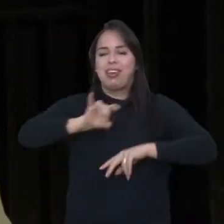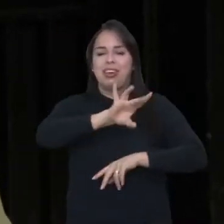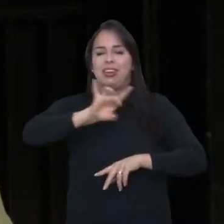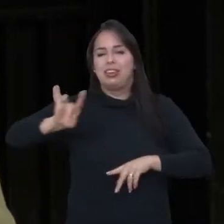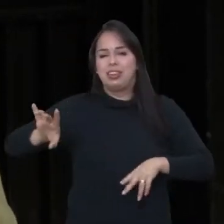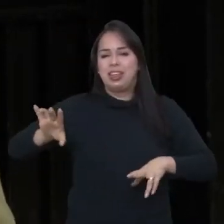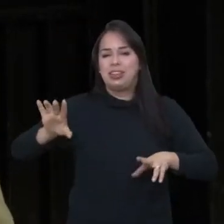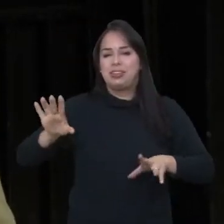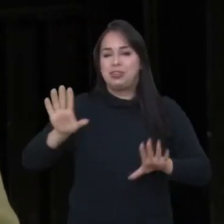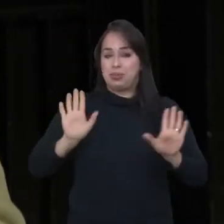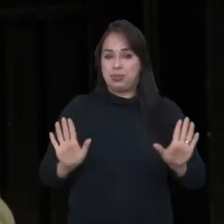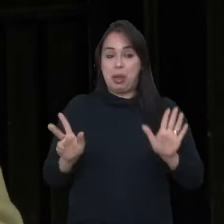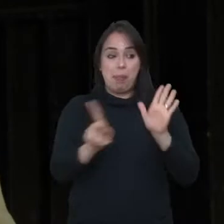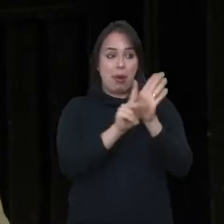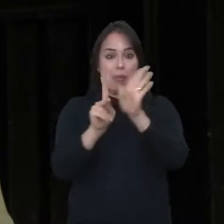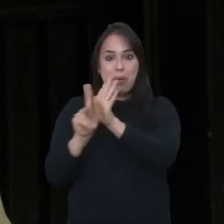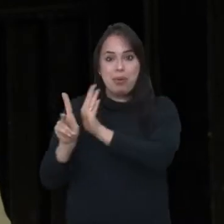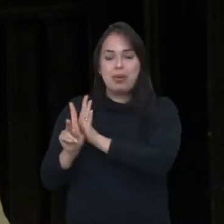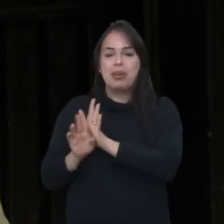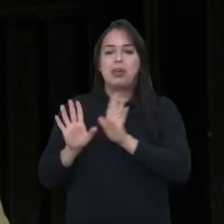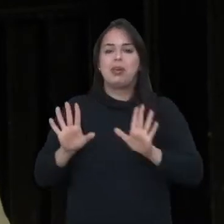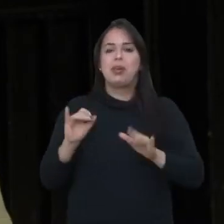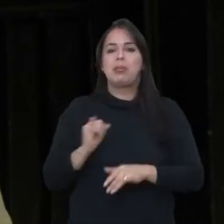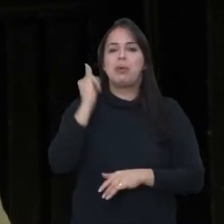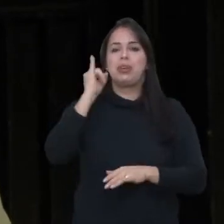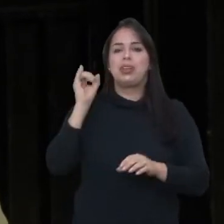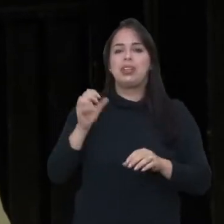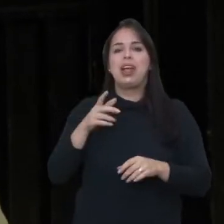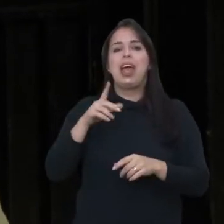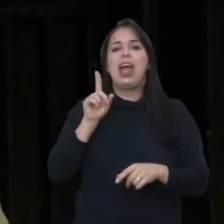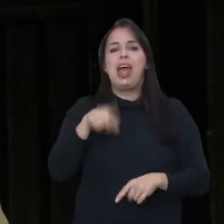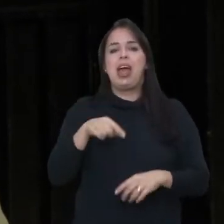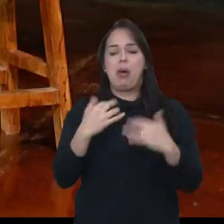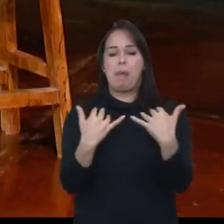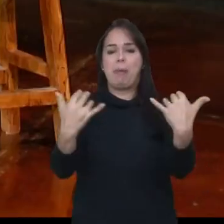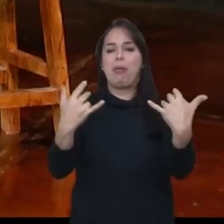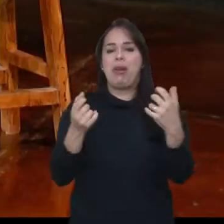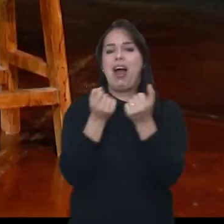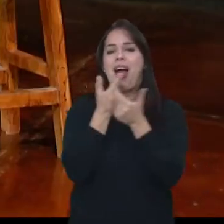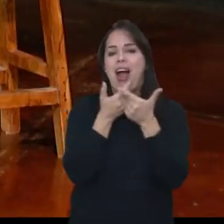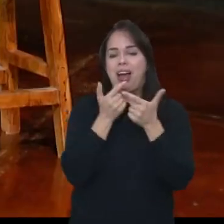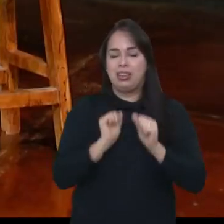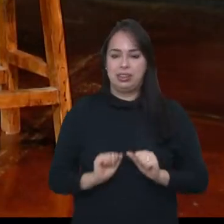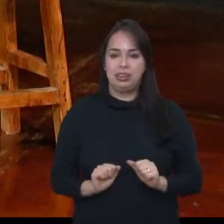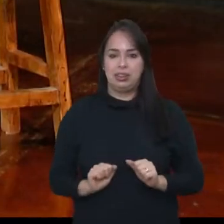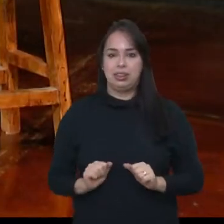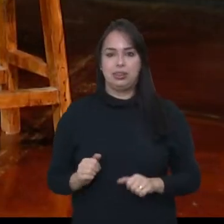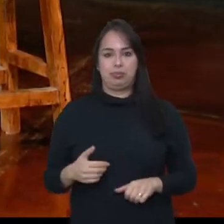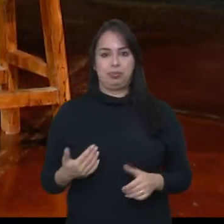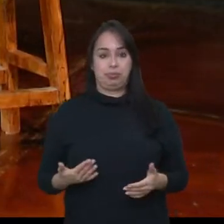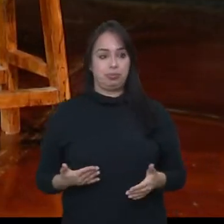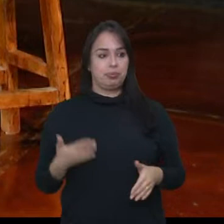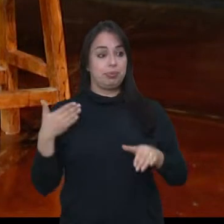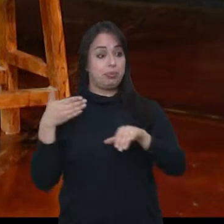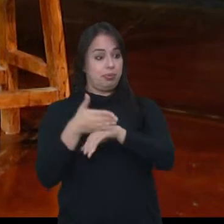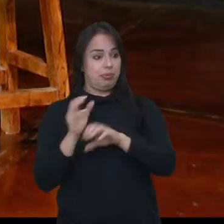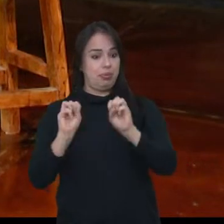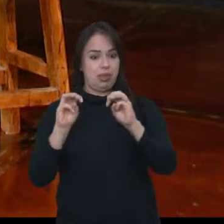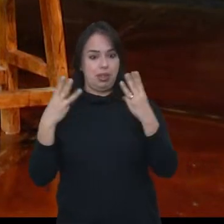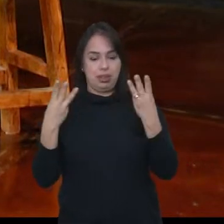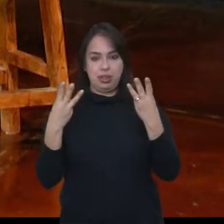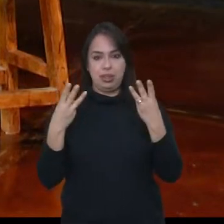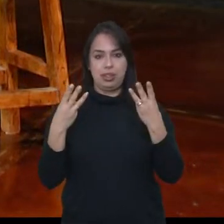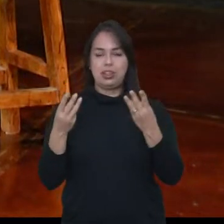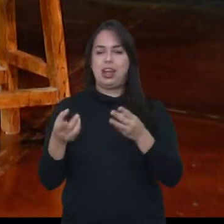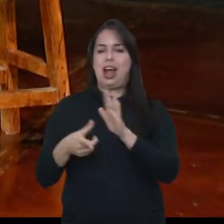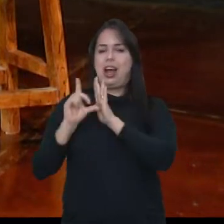no palco, e o importante no show é o pessoal dar risada, é se divertir. Quando você vai pra um show, aí você